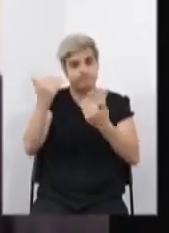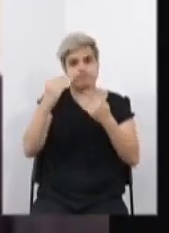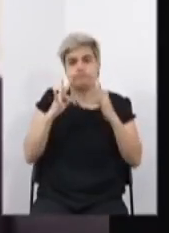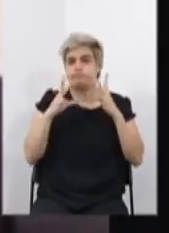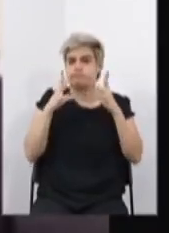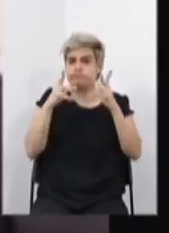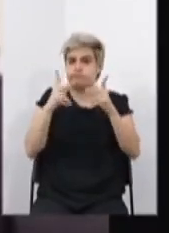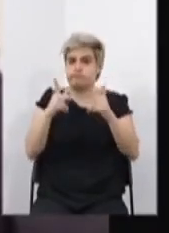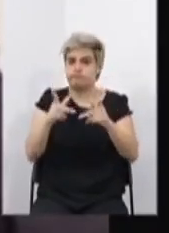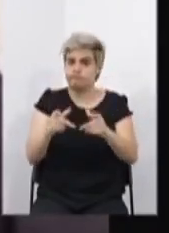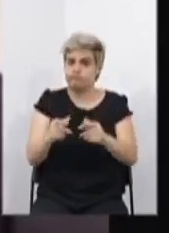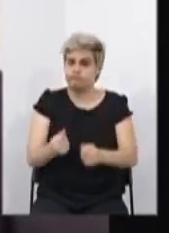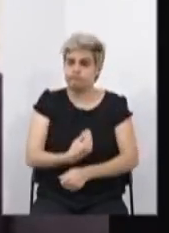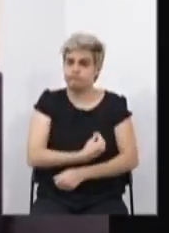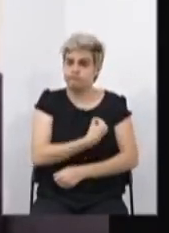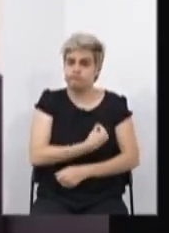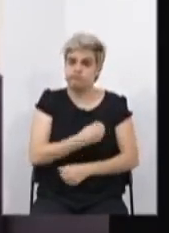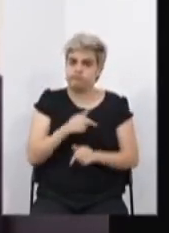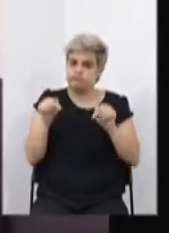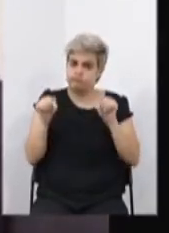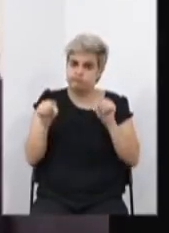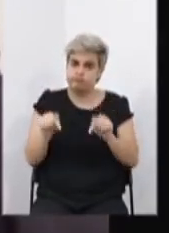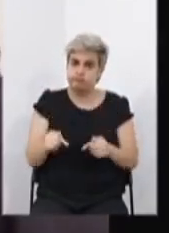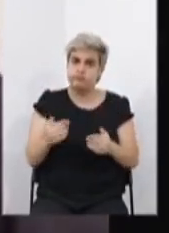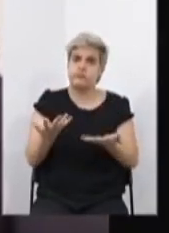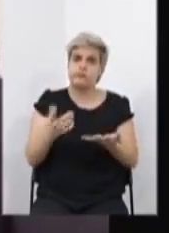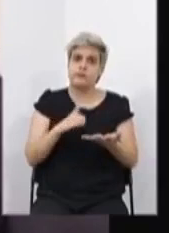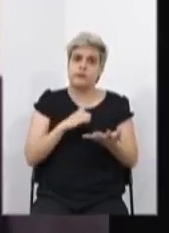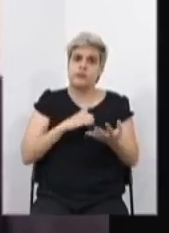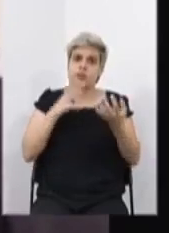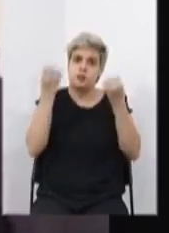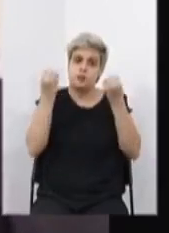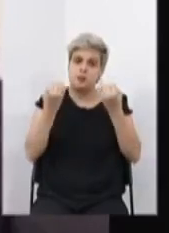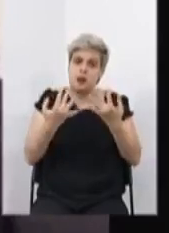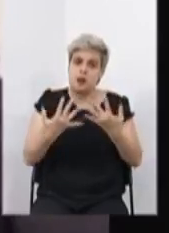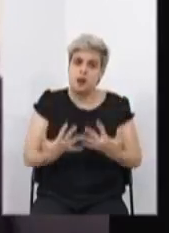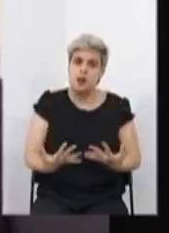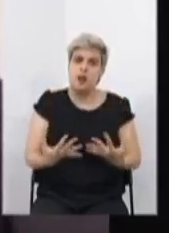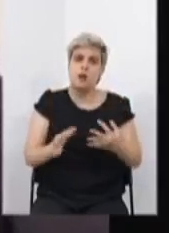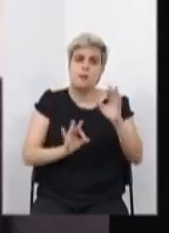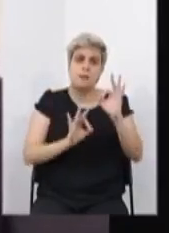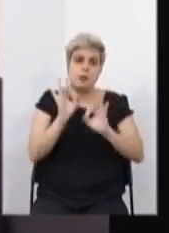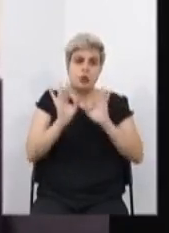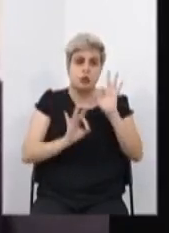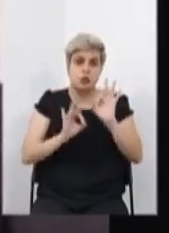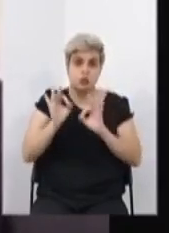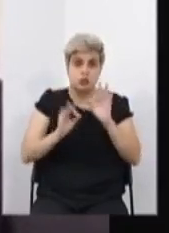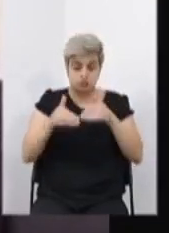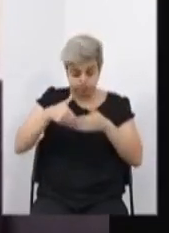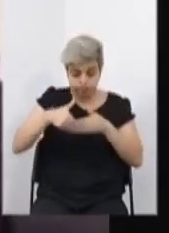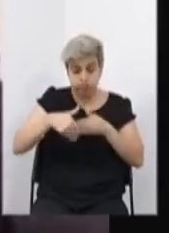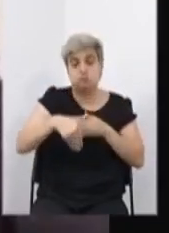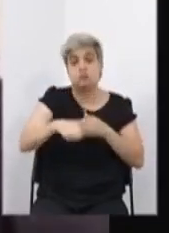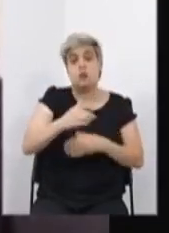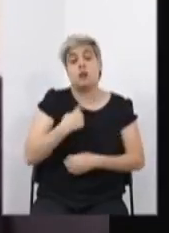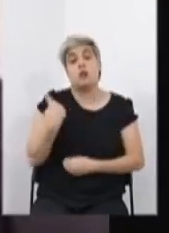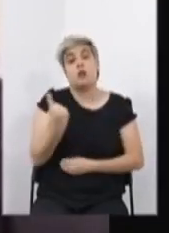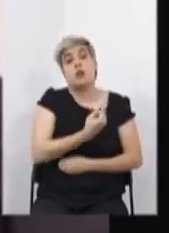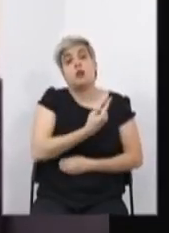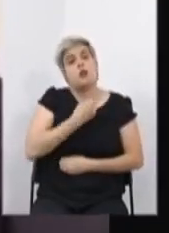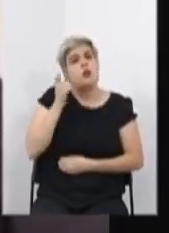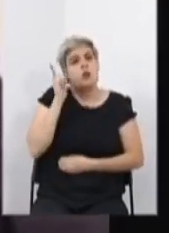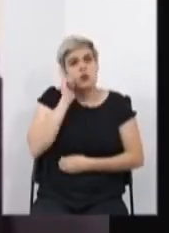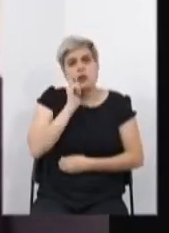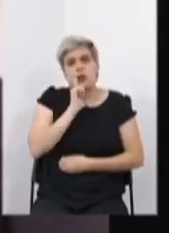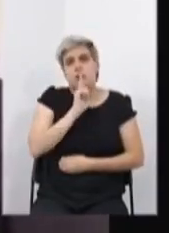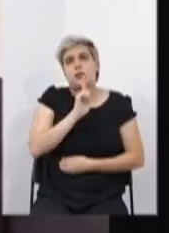todos por ter relatado esse importante projeto que daqui pra frente todos nós faremos parte